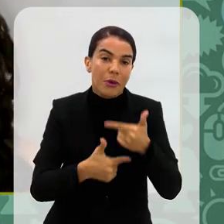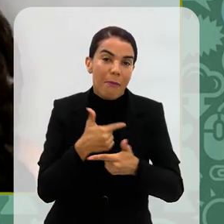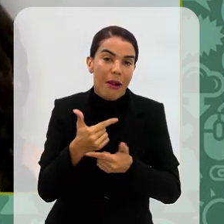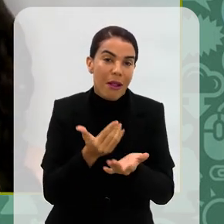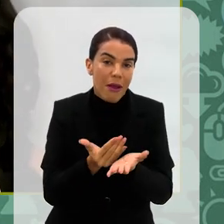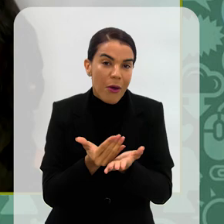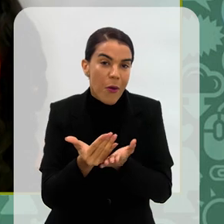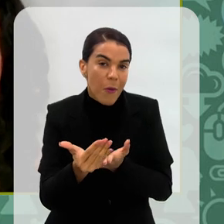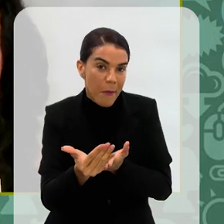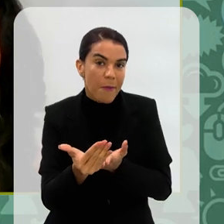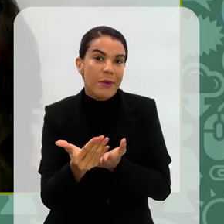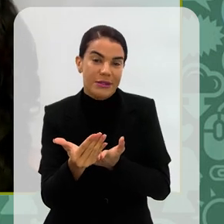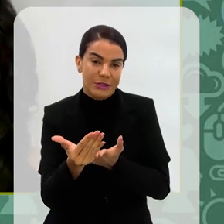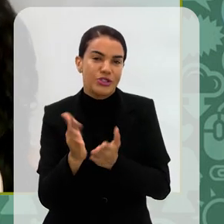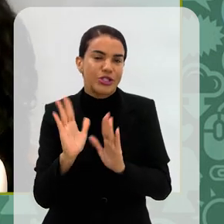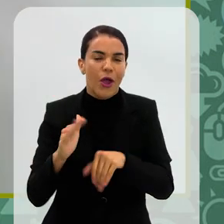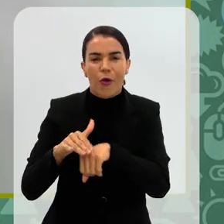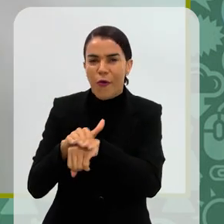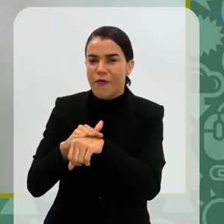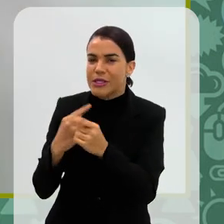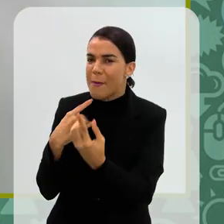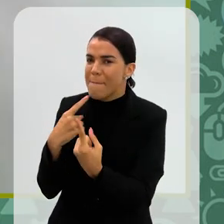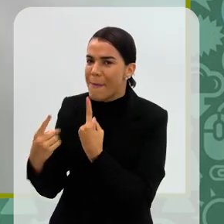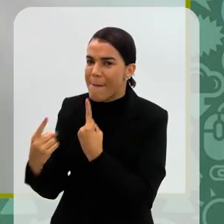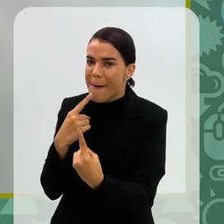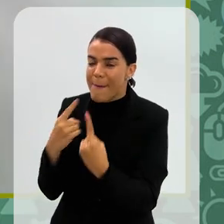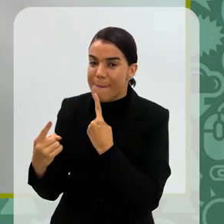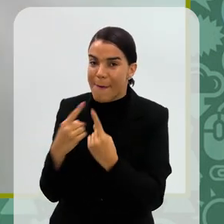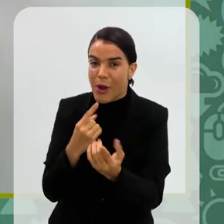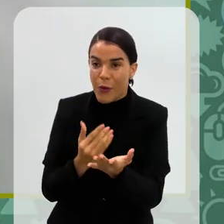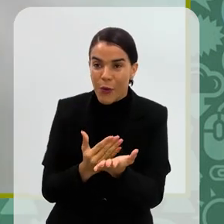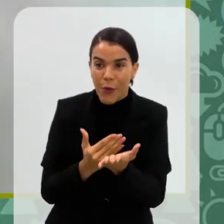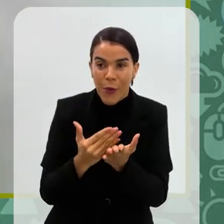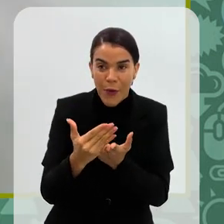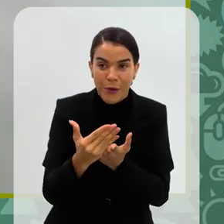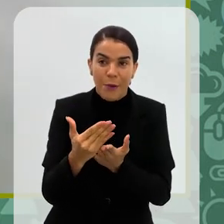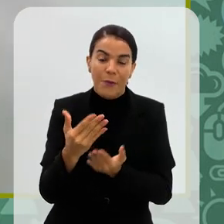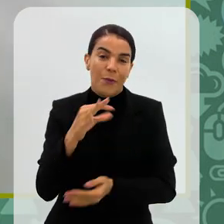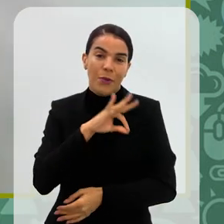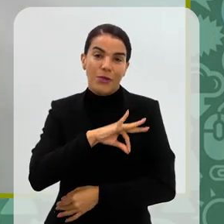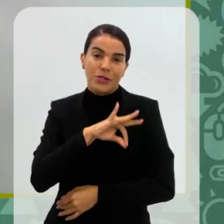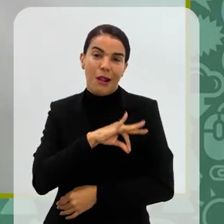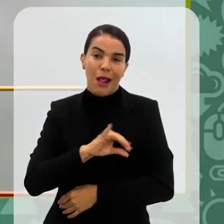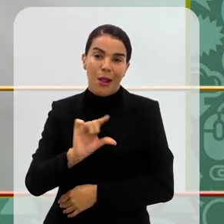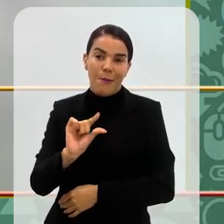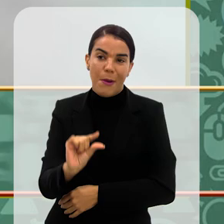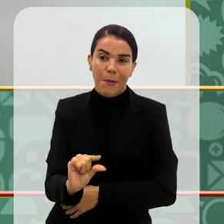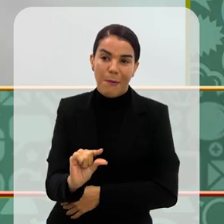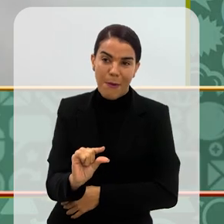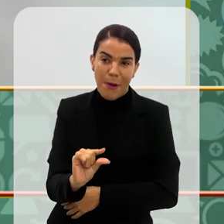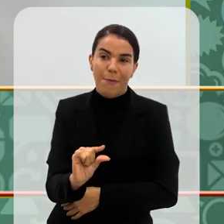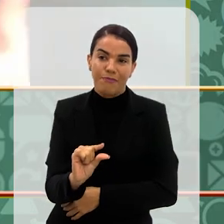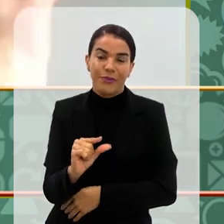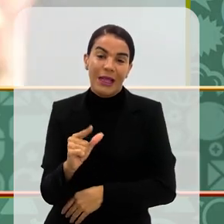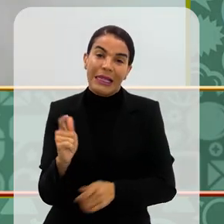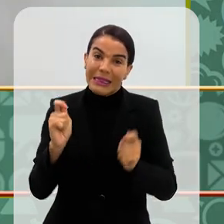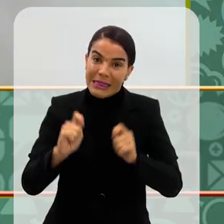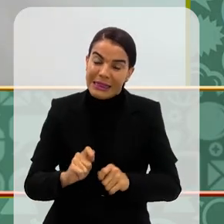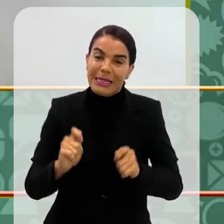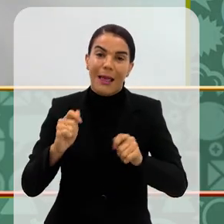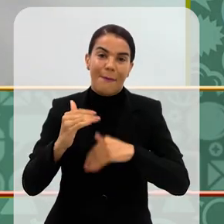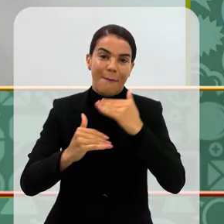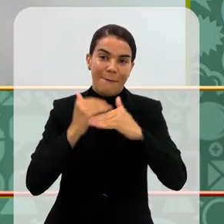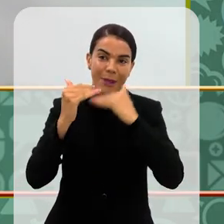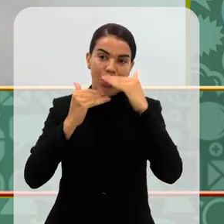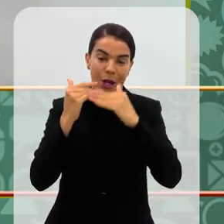ainda estou me consolidando, então a gente conversa bastante sobre isso. Quando eu comecei, eu não ganhava tanto, assim, né? Como institutora, ainda é algo que dá para melhorar,